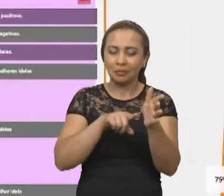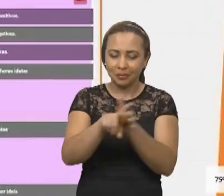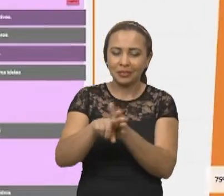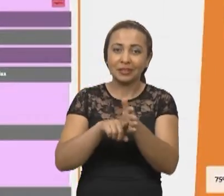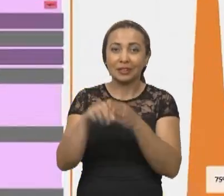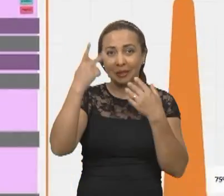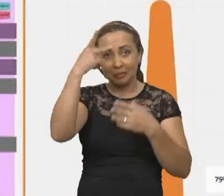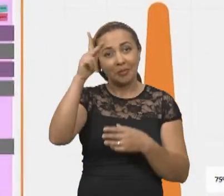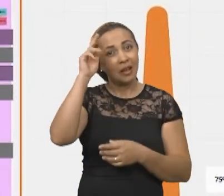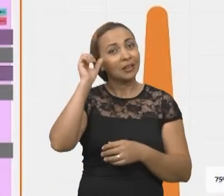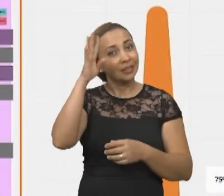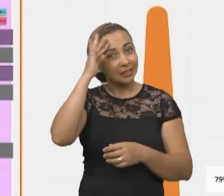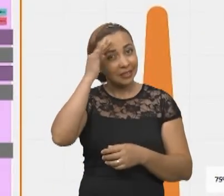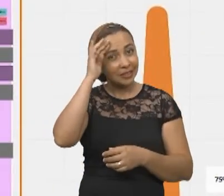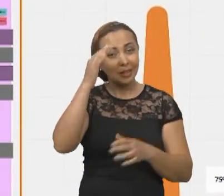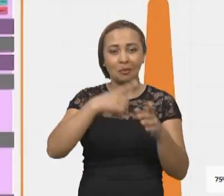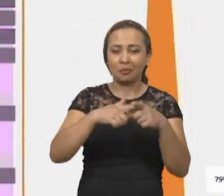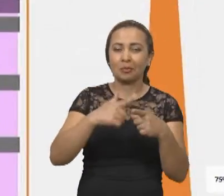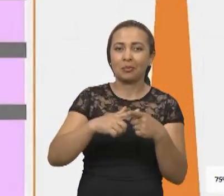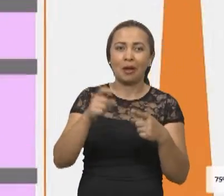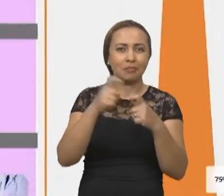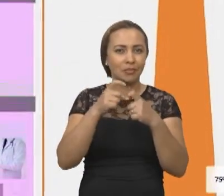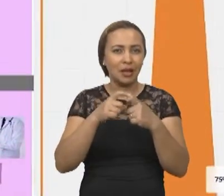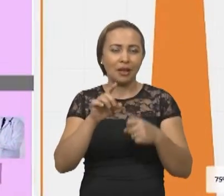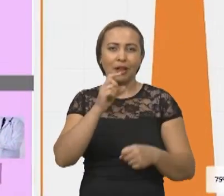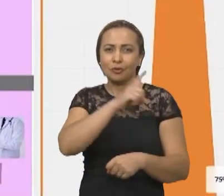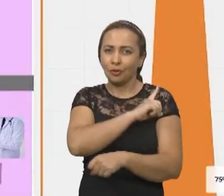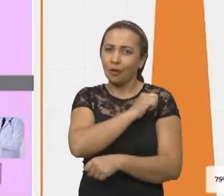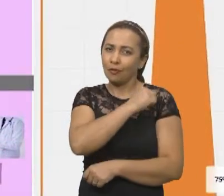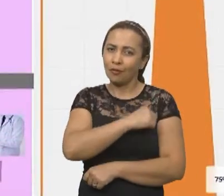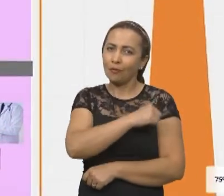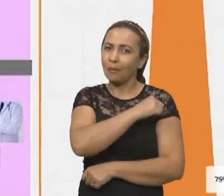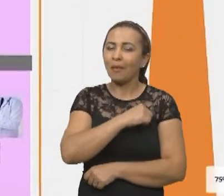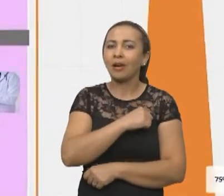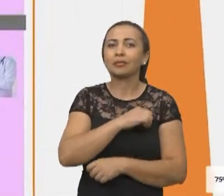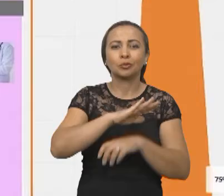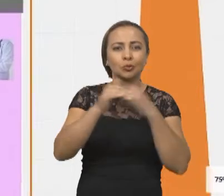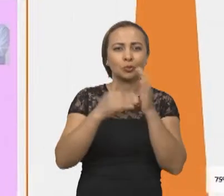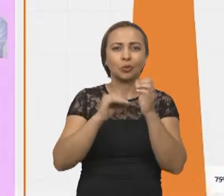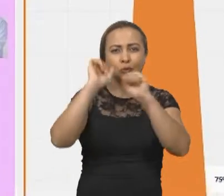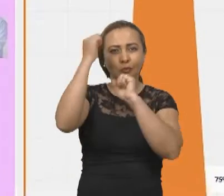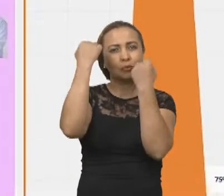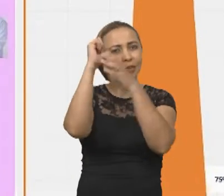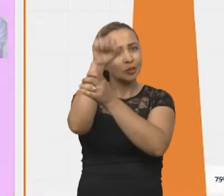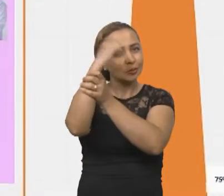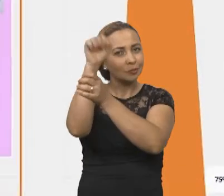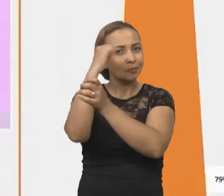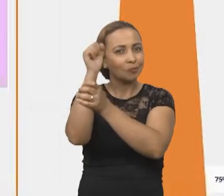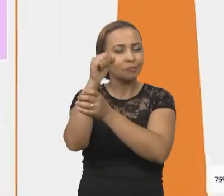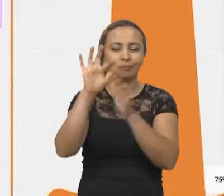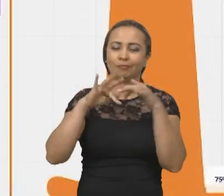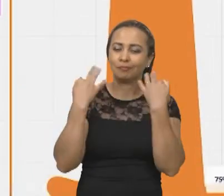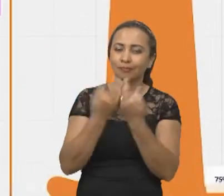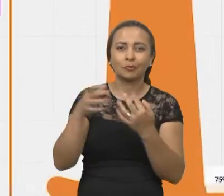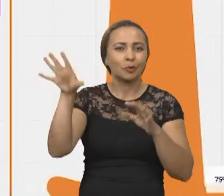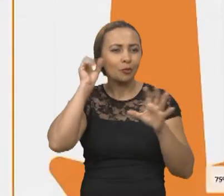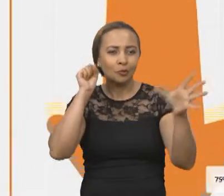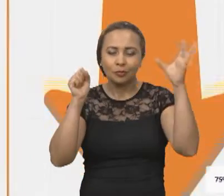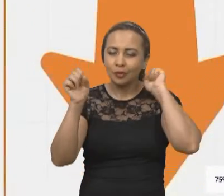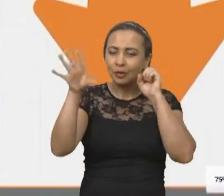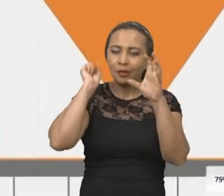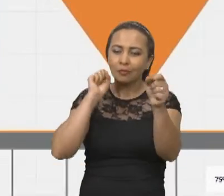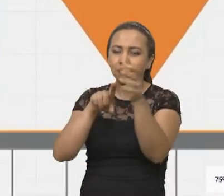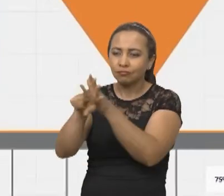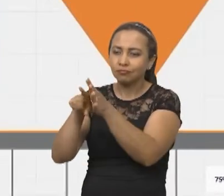pesquisa. Para compreender o problema, médicos, enfermeiros, assistentes sociais, fisioterapeutas, pacientes e familiares foram